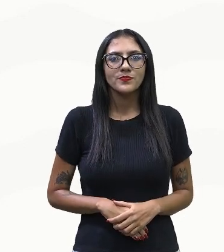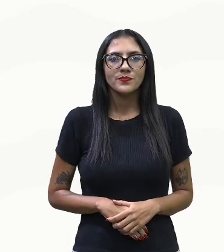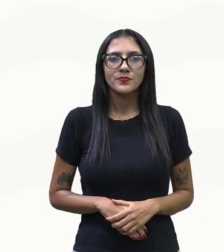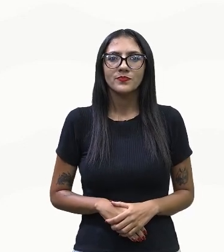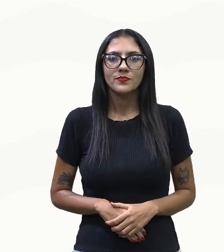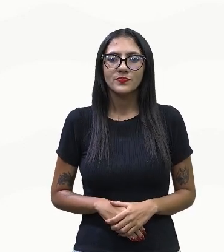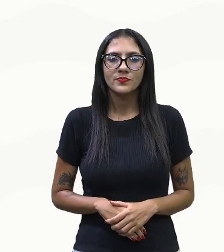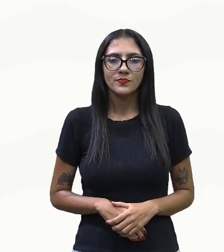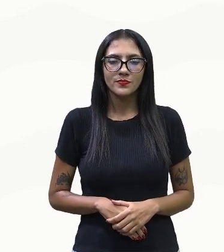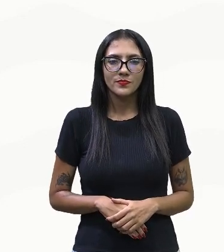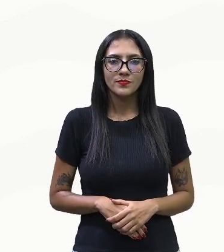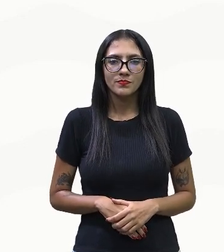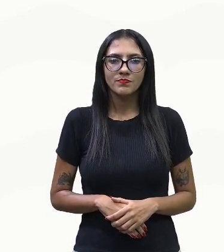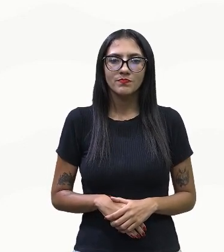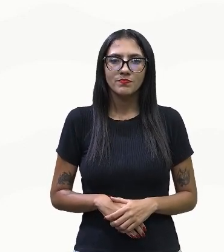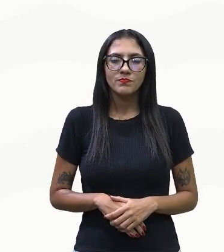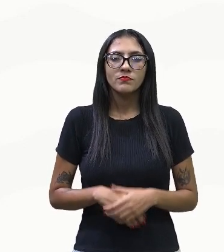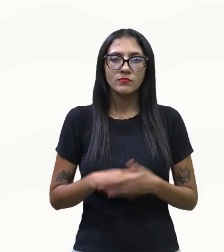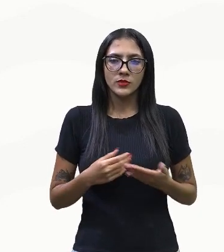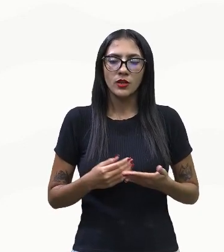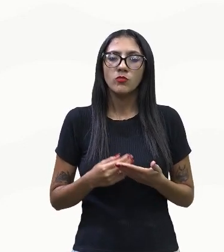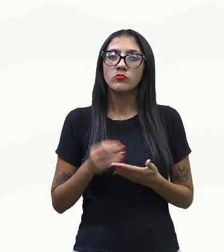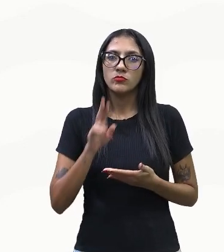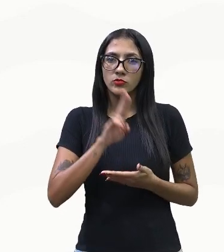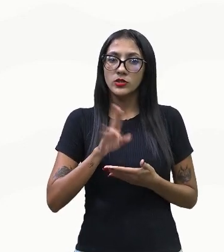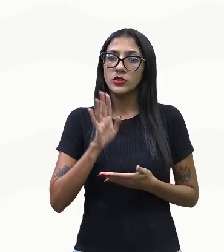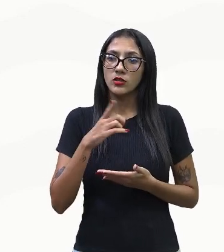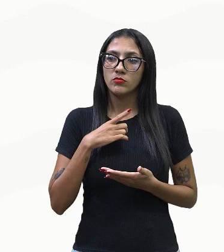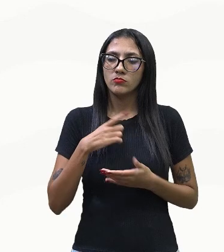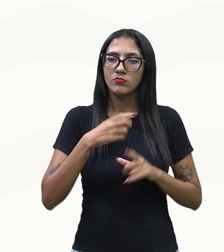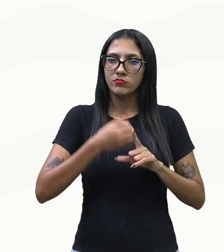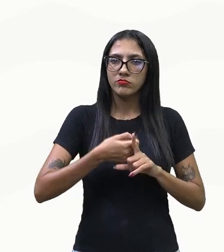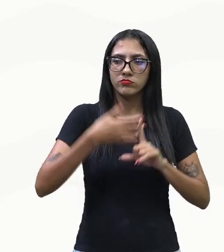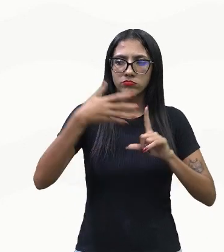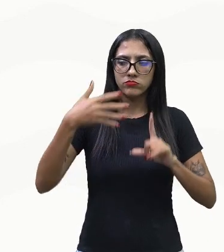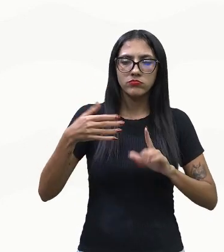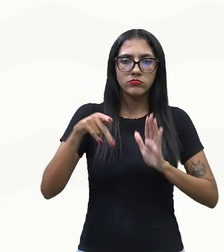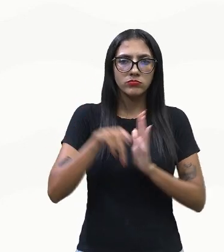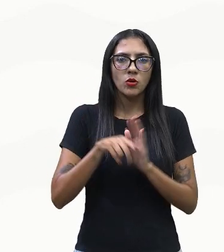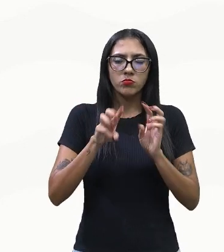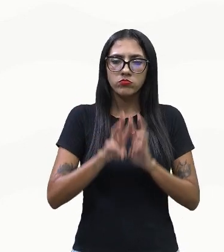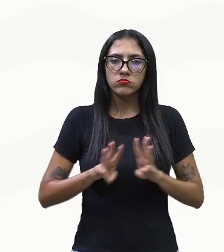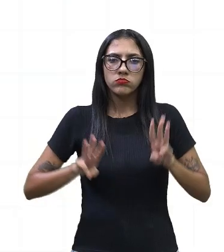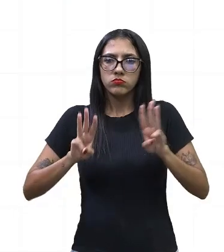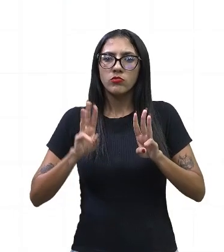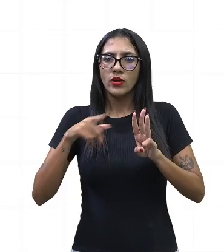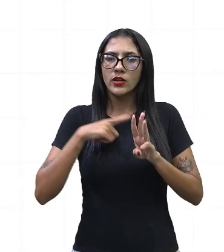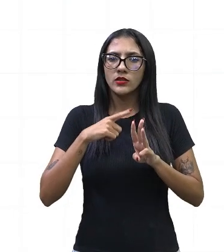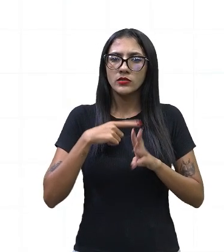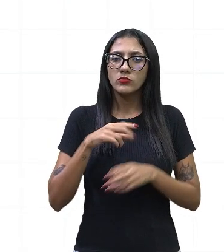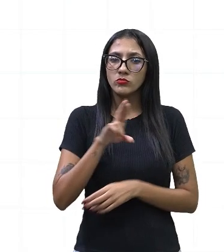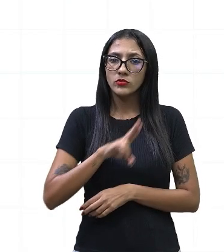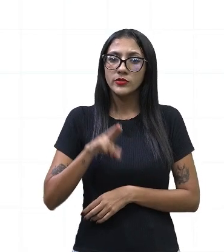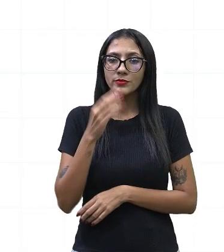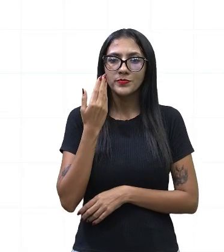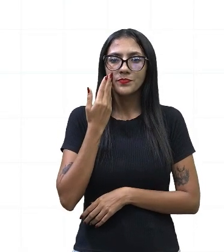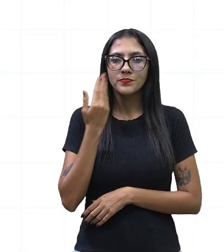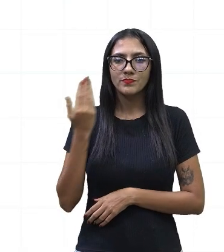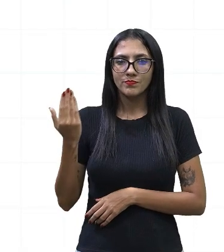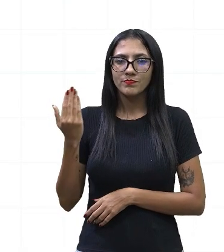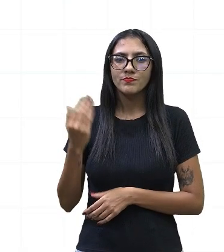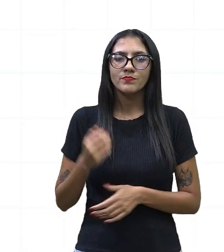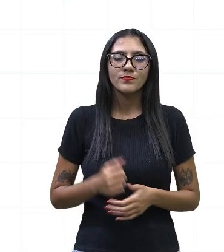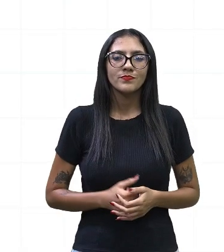Então, aqui, utilizando a própria plataforma que eu já trouxe para vocês, que é o MapBiOMES, que ele busca esses alertas, gente tem aí um